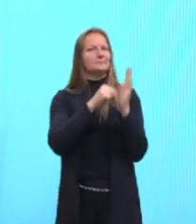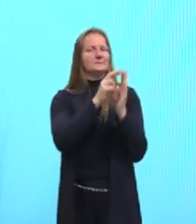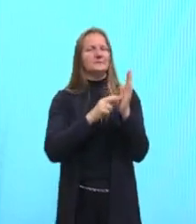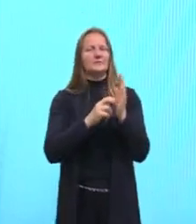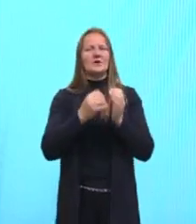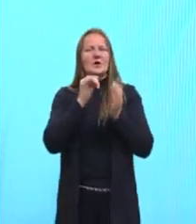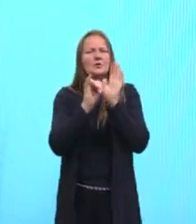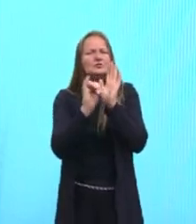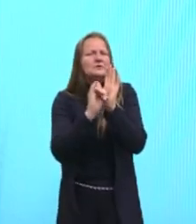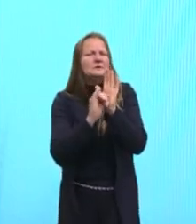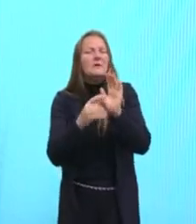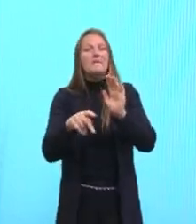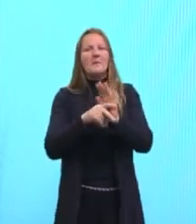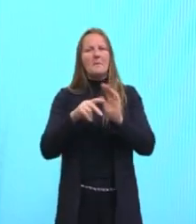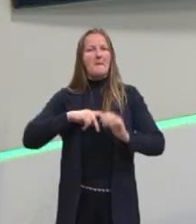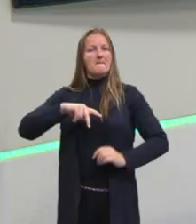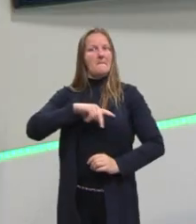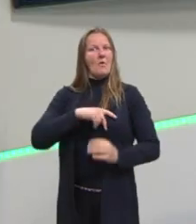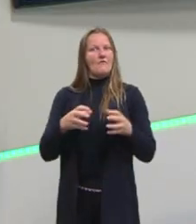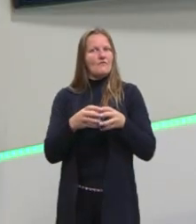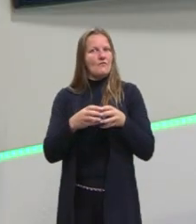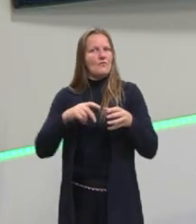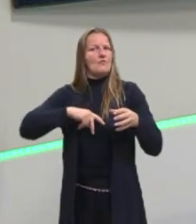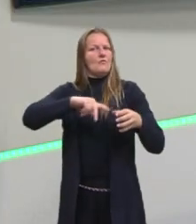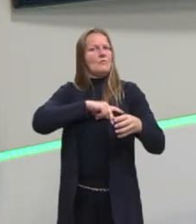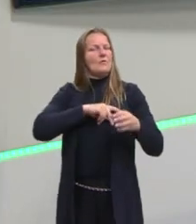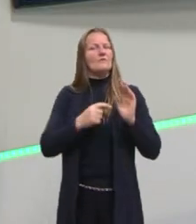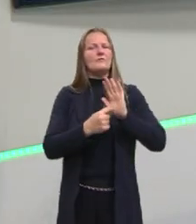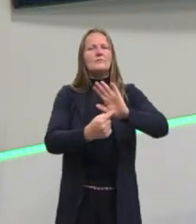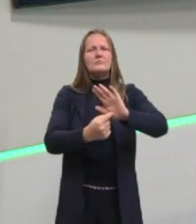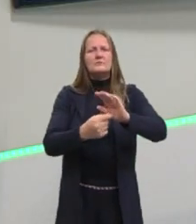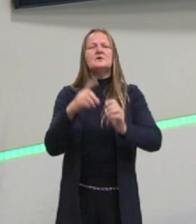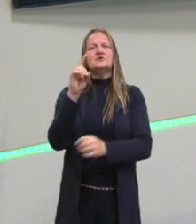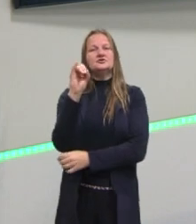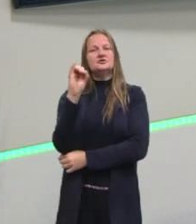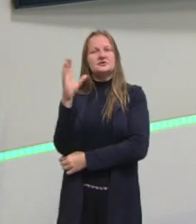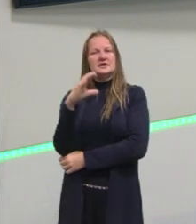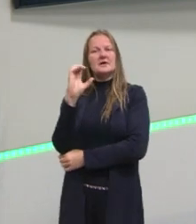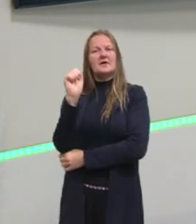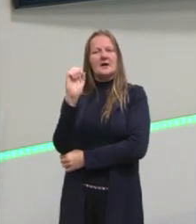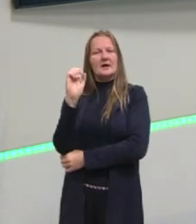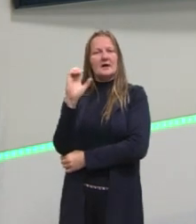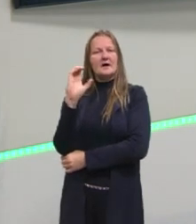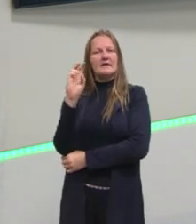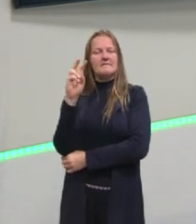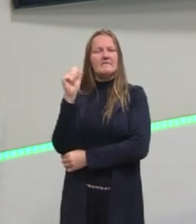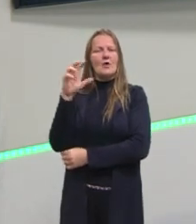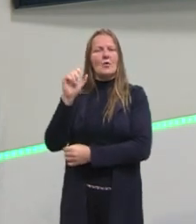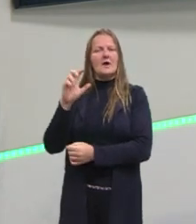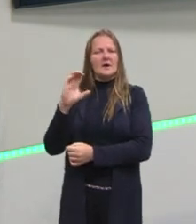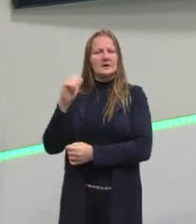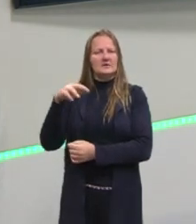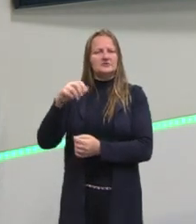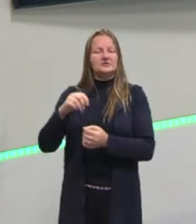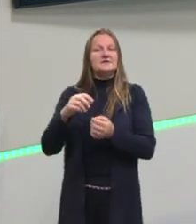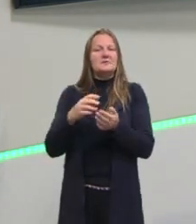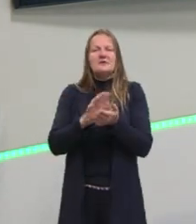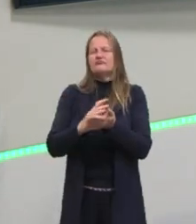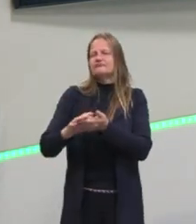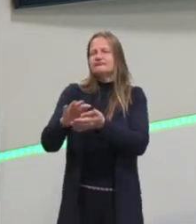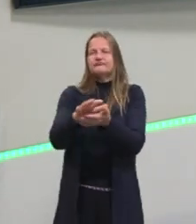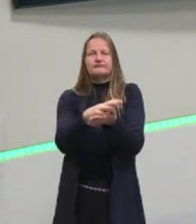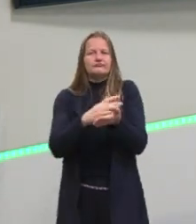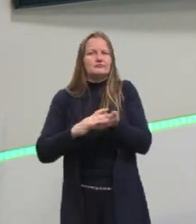narrativa da classe popular, tem várias obras do Di Cavalcanti retratando o samba, retratando